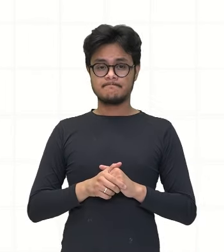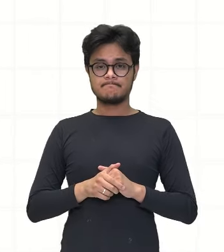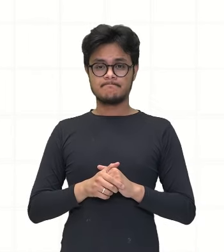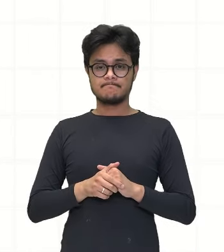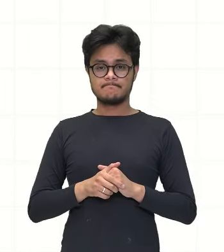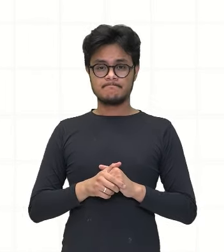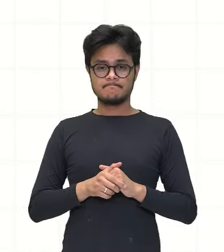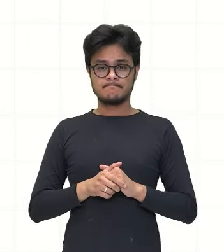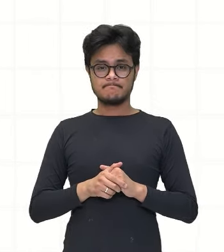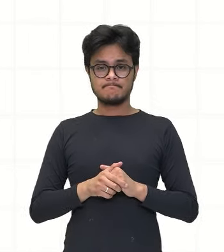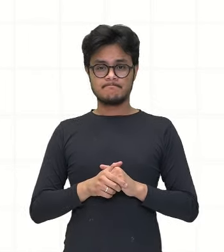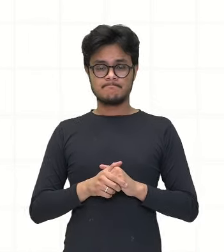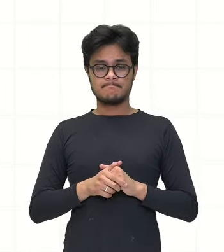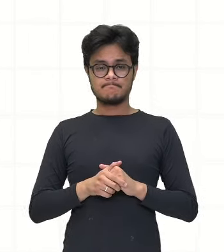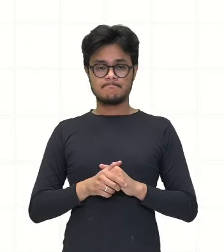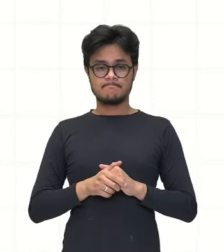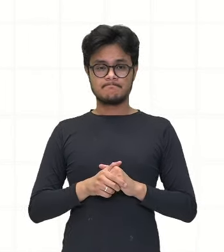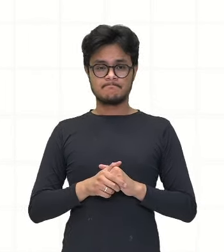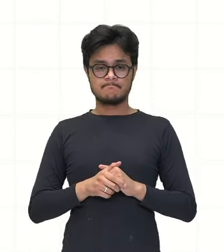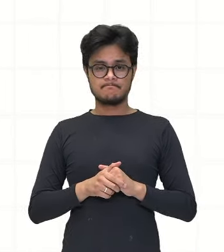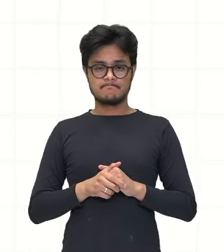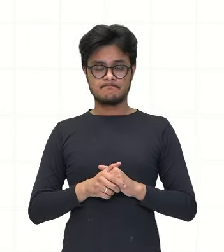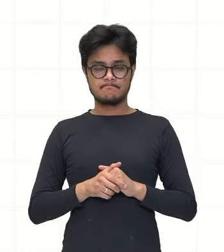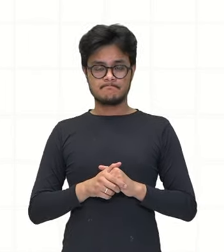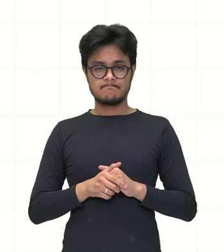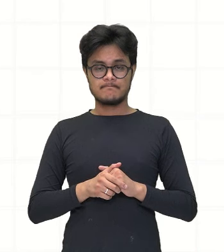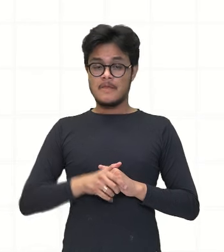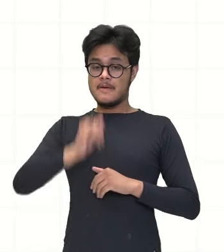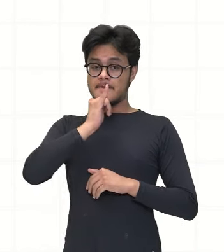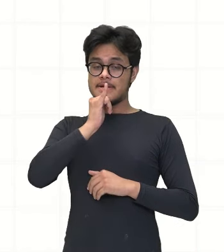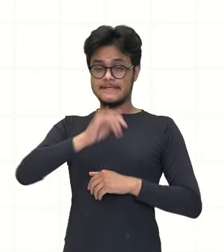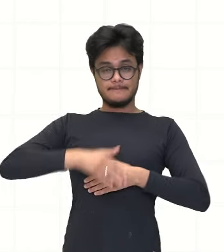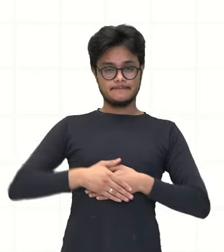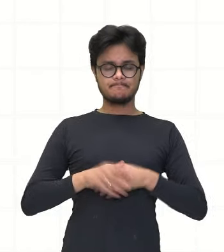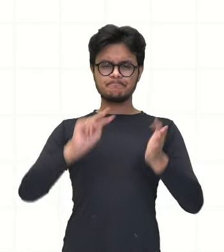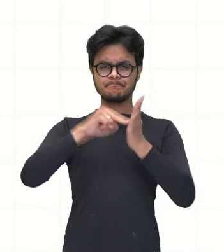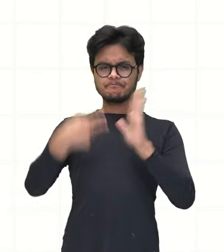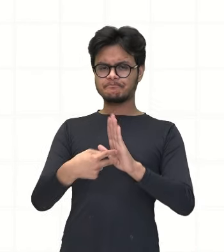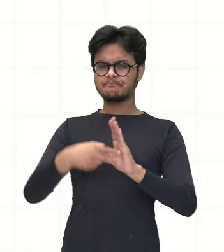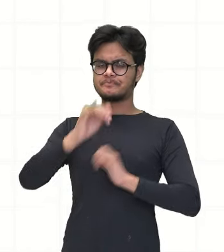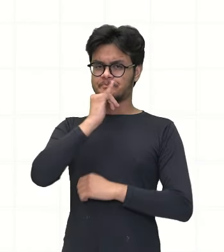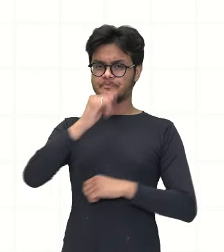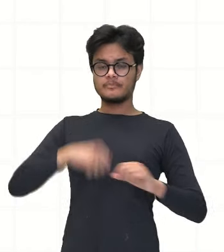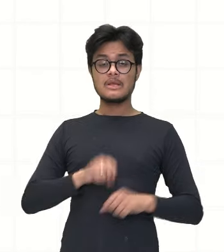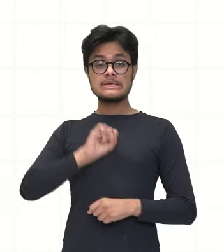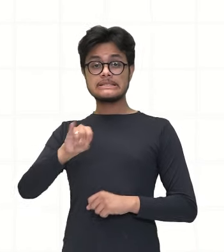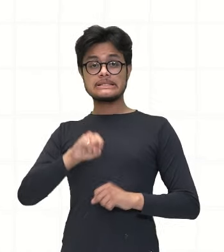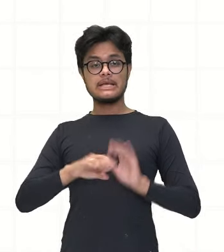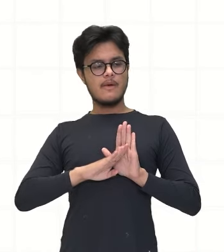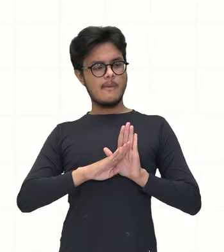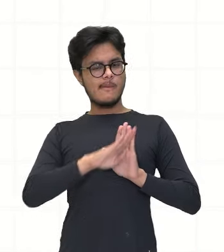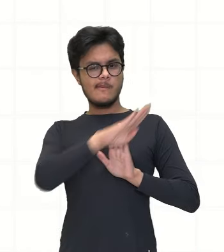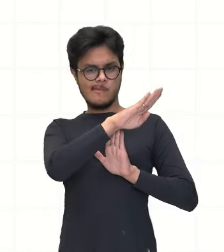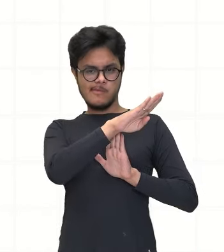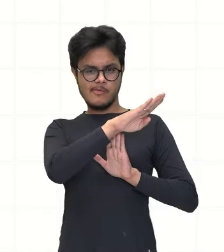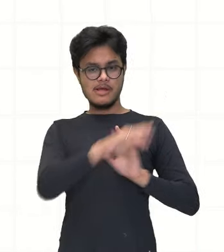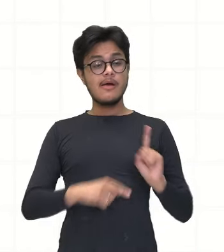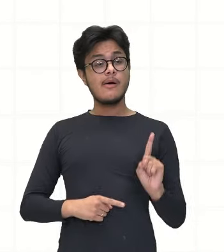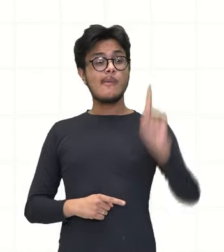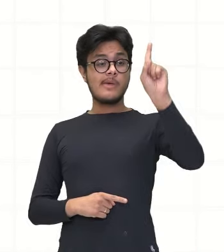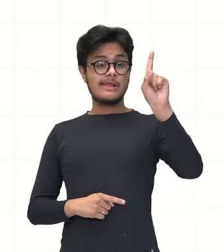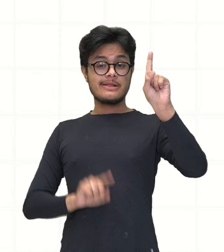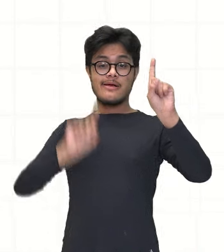variam sempre na mesma razão. Ou seja, quando uma grandeza aumentar, a outra